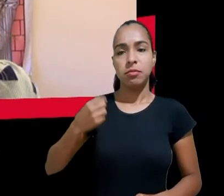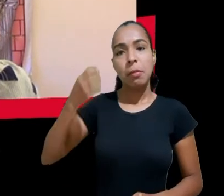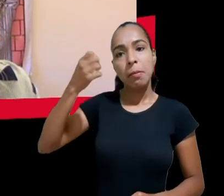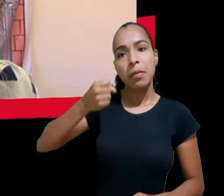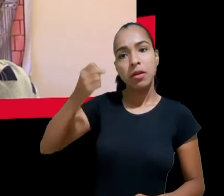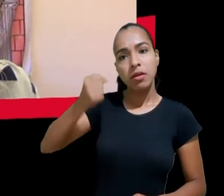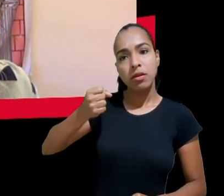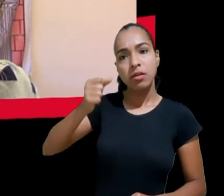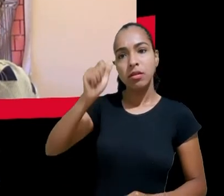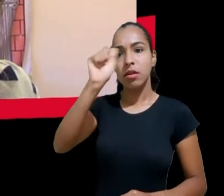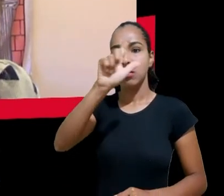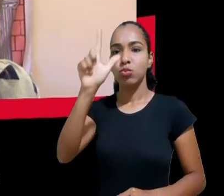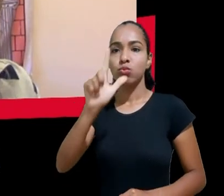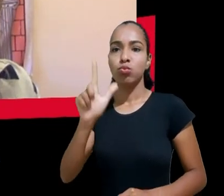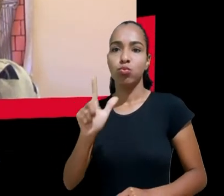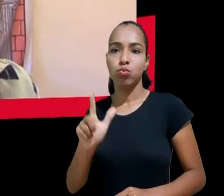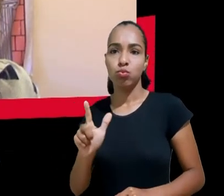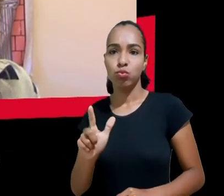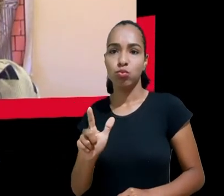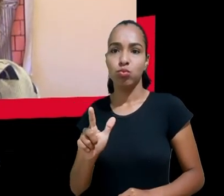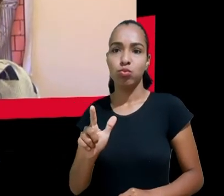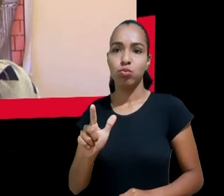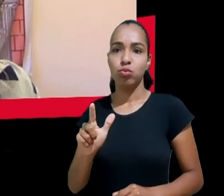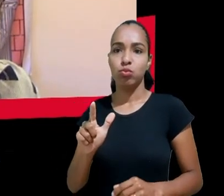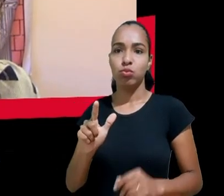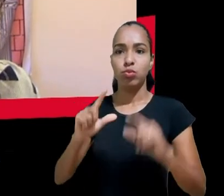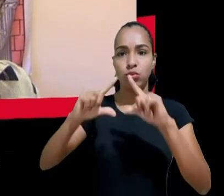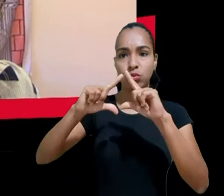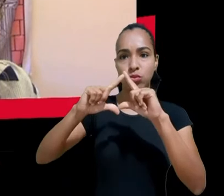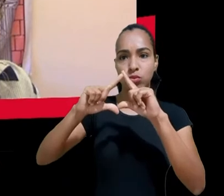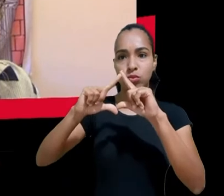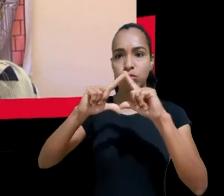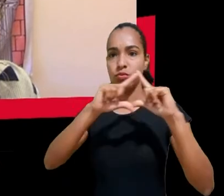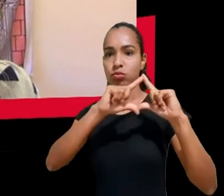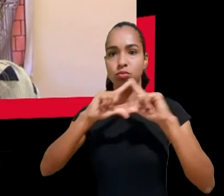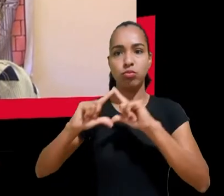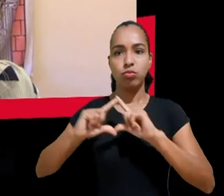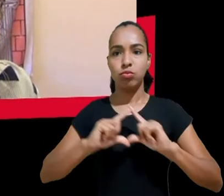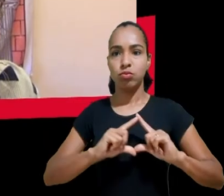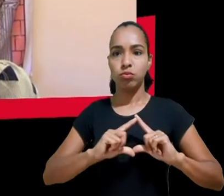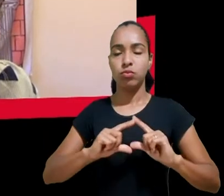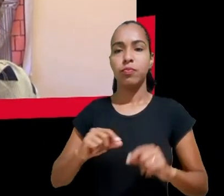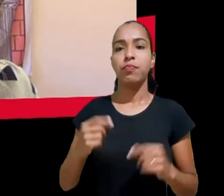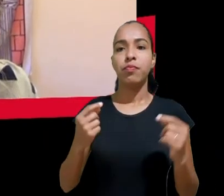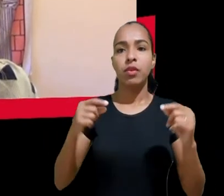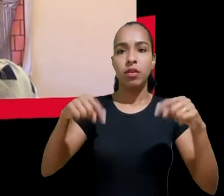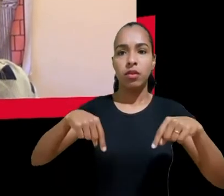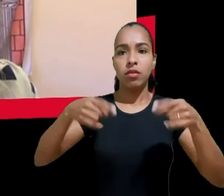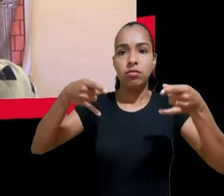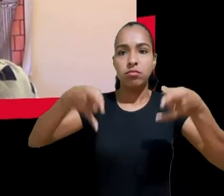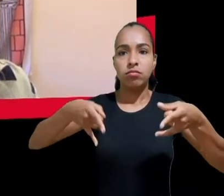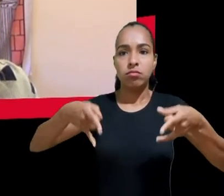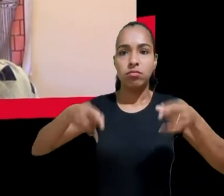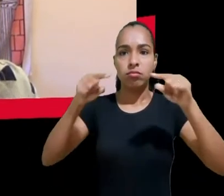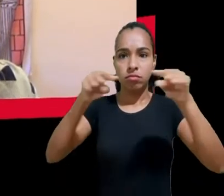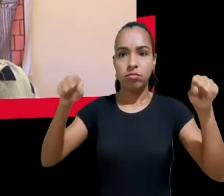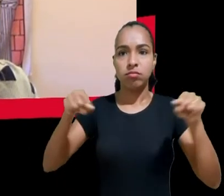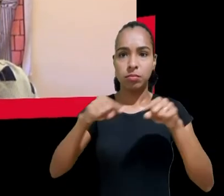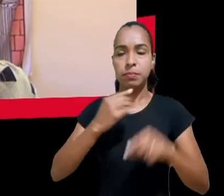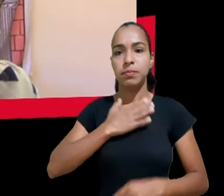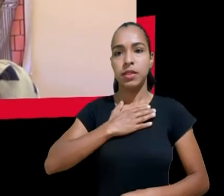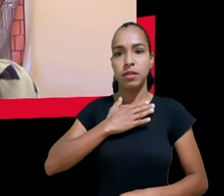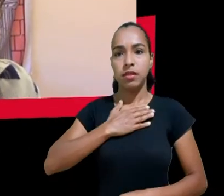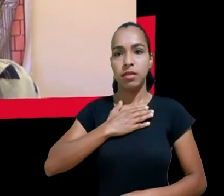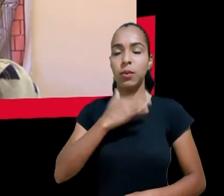azul e triângulos azuis, eu estou num quarto colorido com alguns posters coloridos atrás de